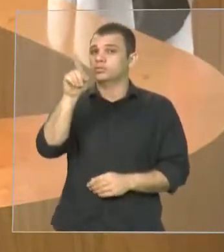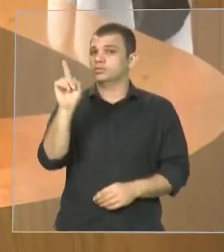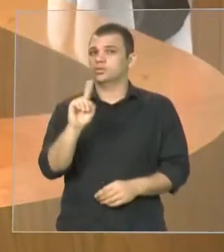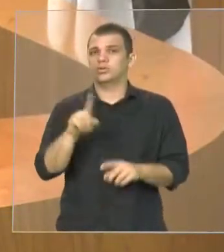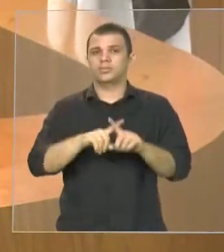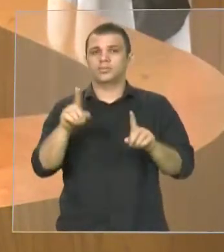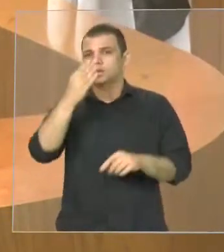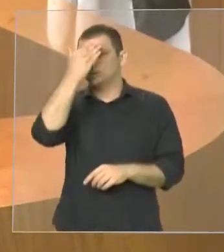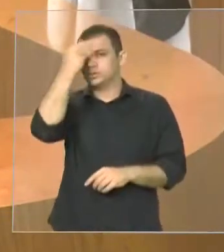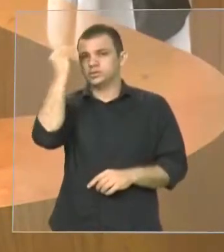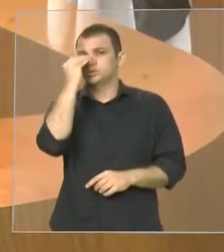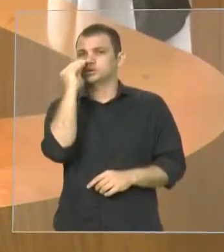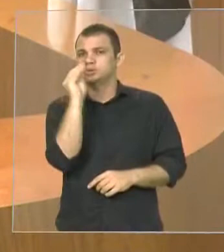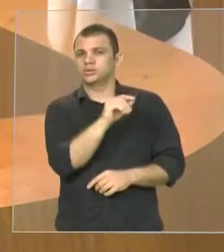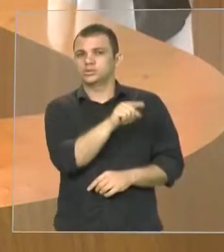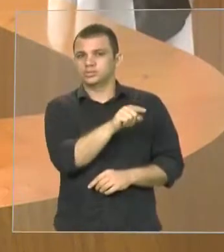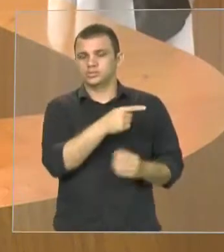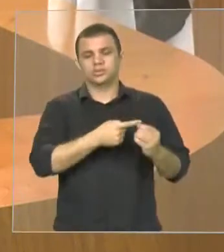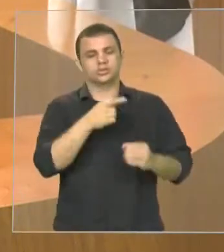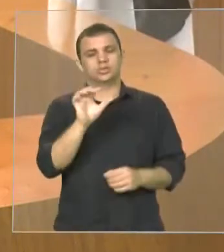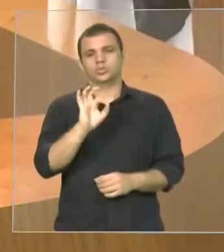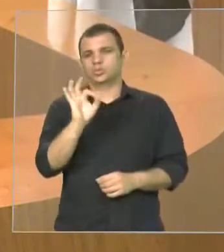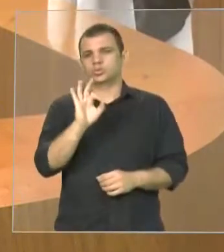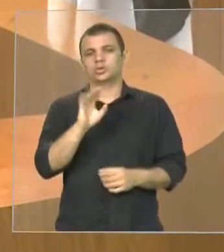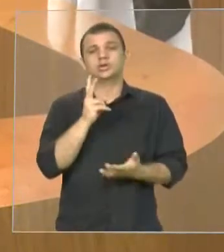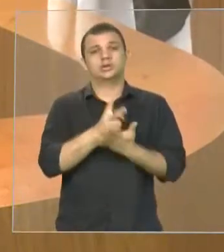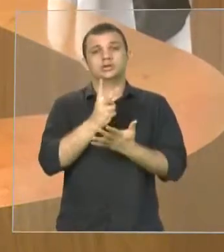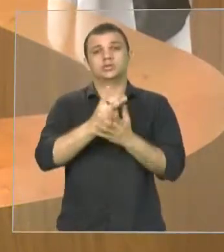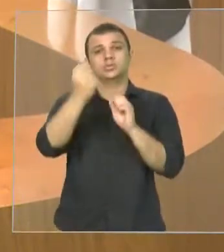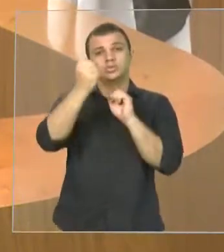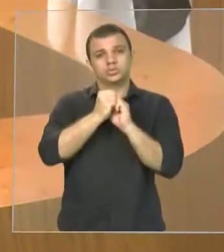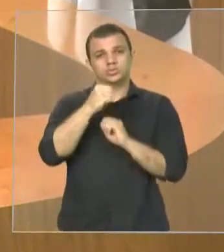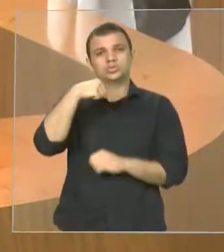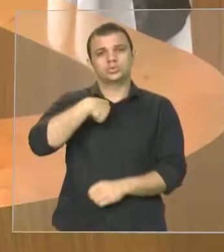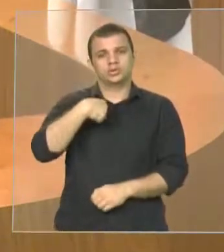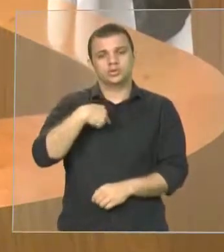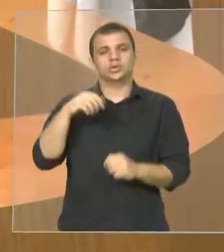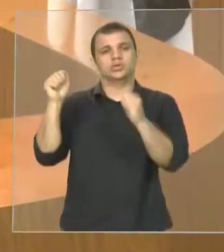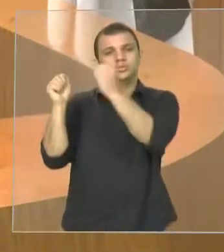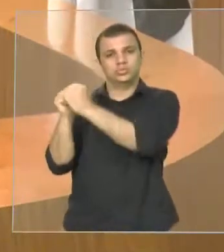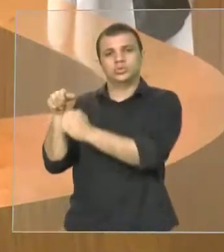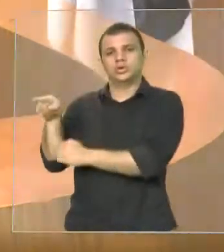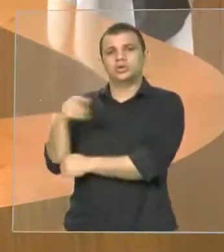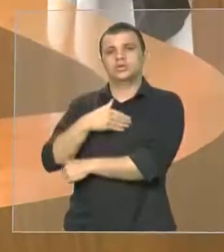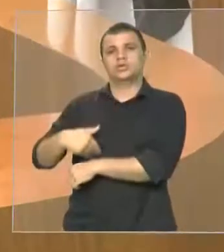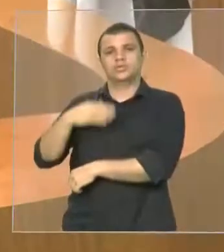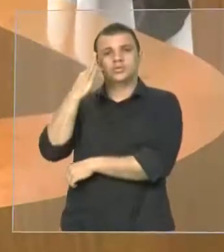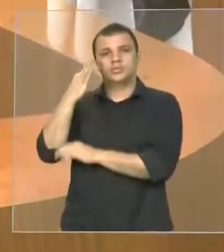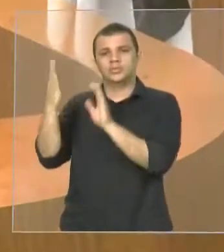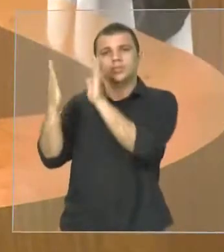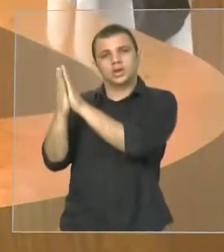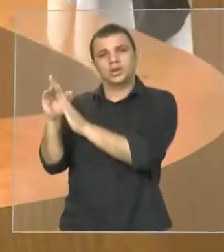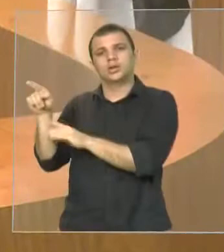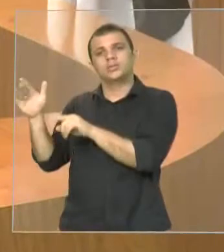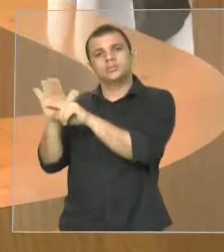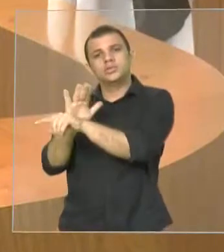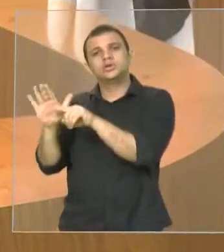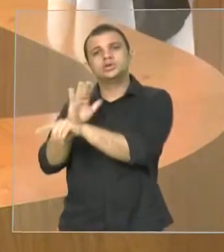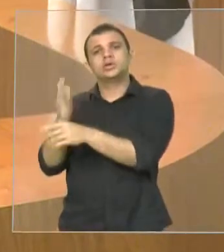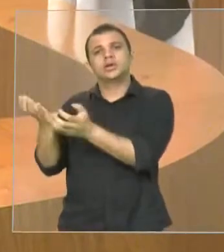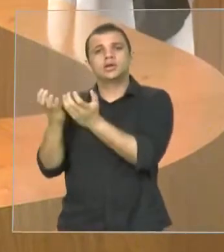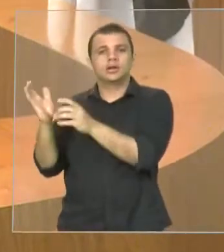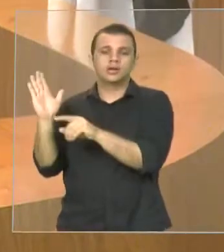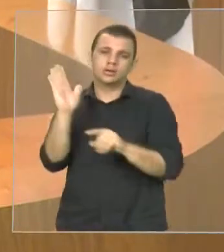junto ao governador Flávio Dino, junto a mim solicitando os benefícios para que a gente possa resolver alguns